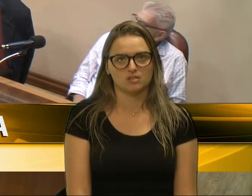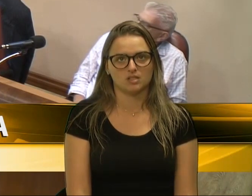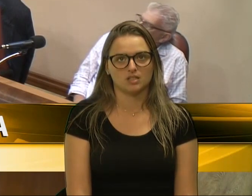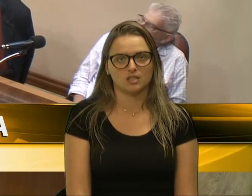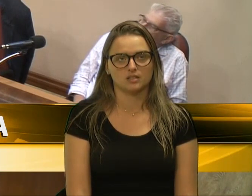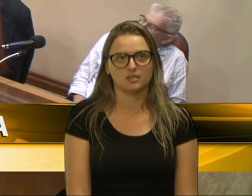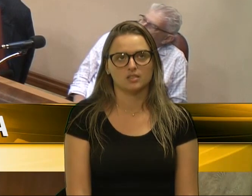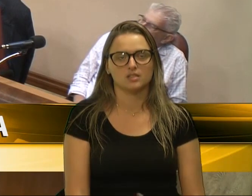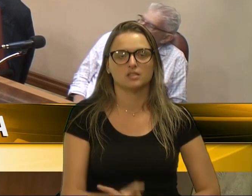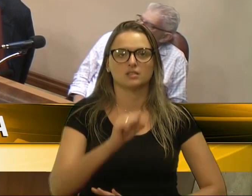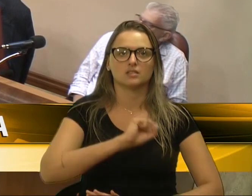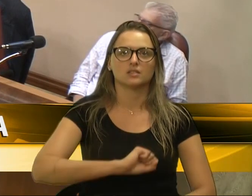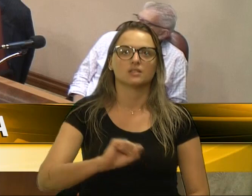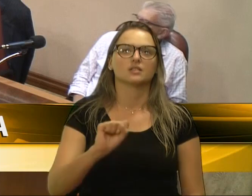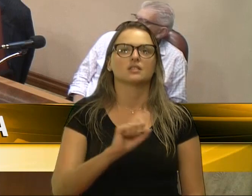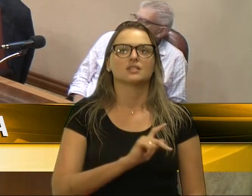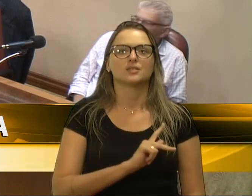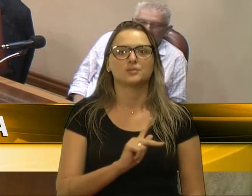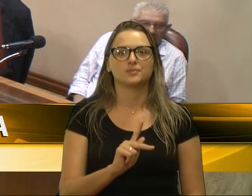Senhor presidente,